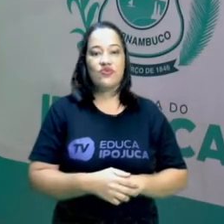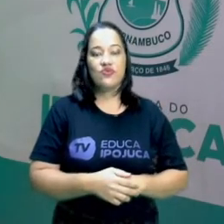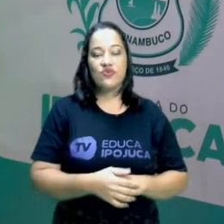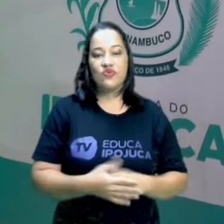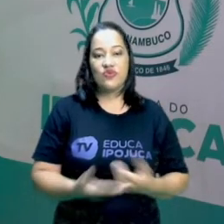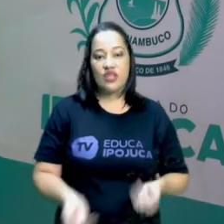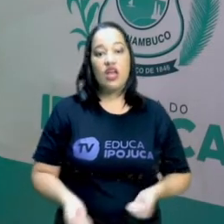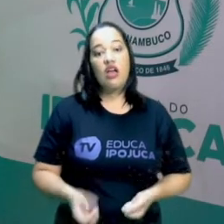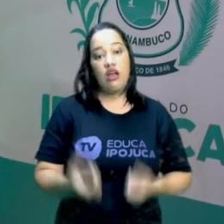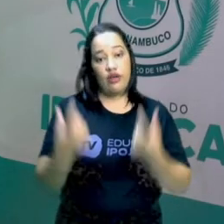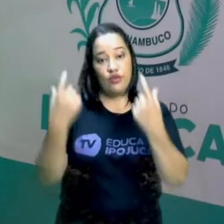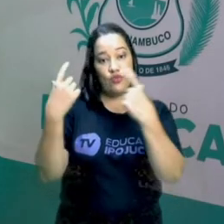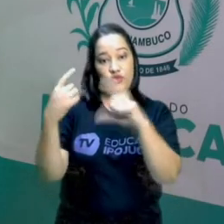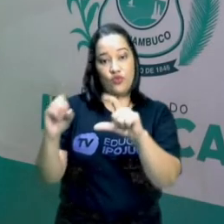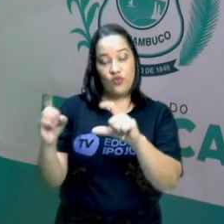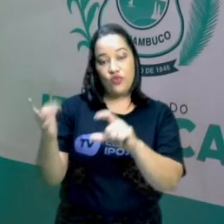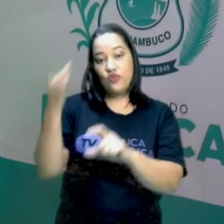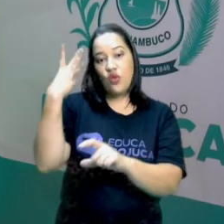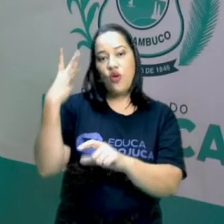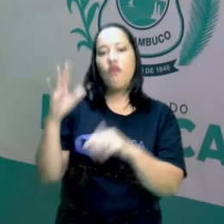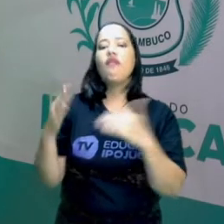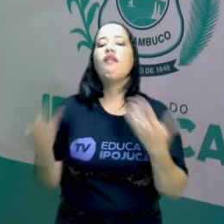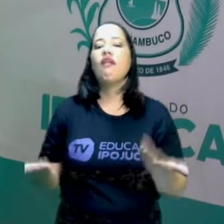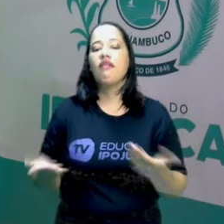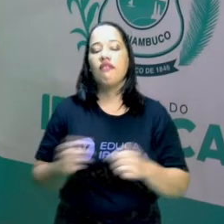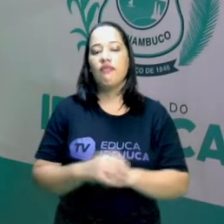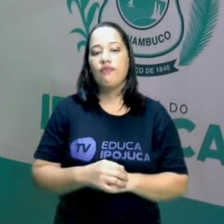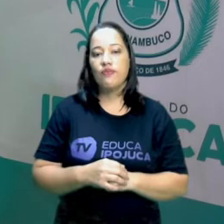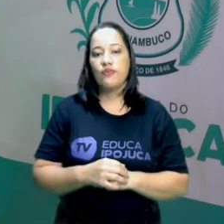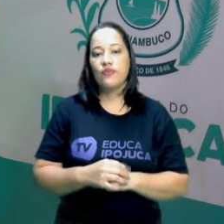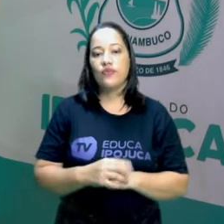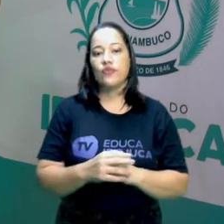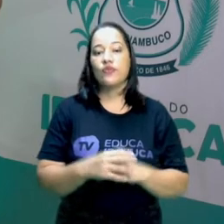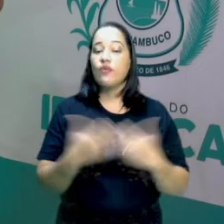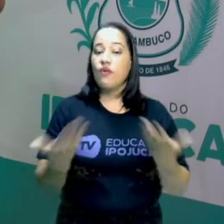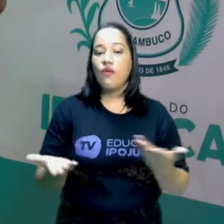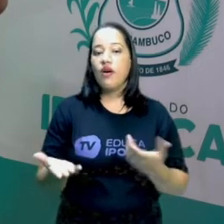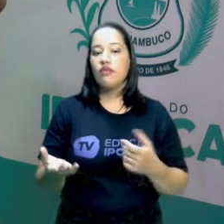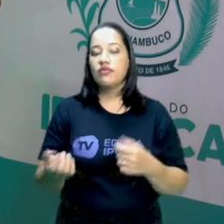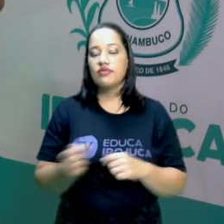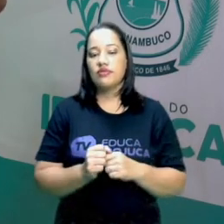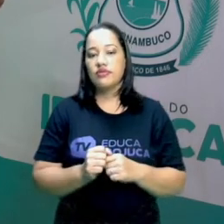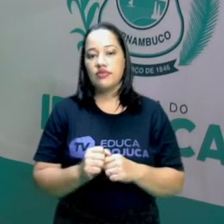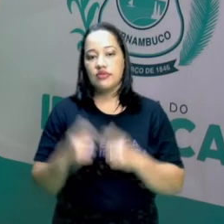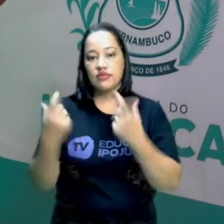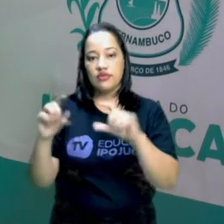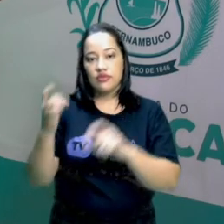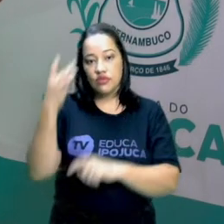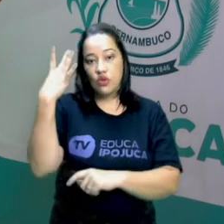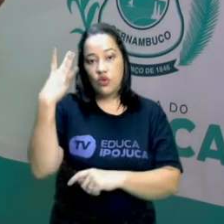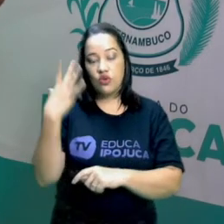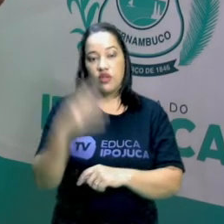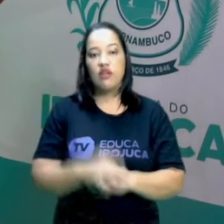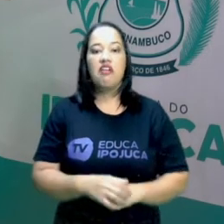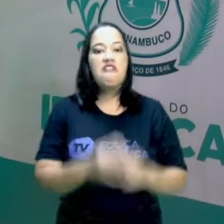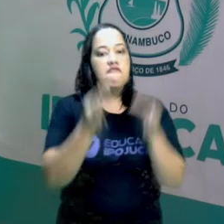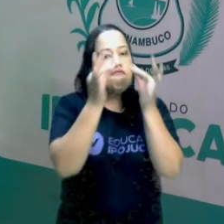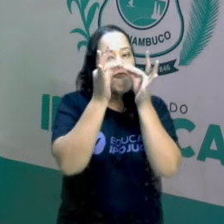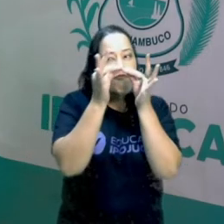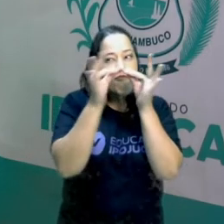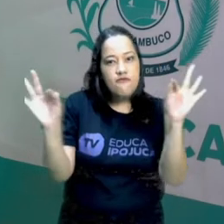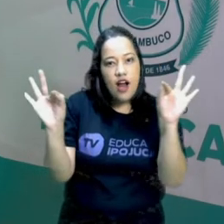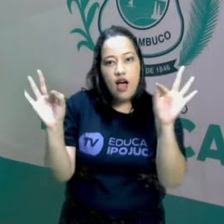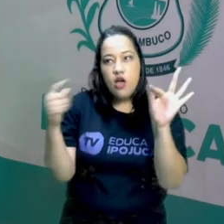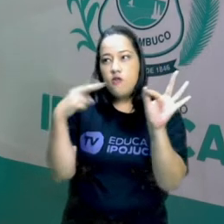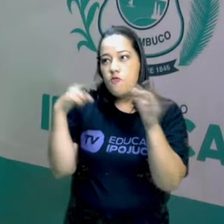Qual o slogan da campanha? Qual seria o slogan da campanha? Olha a frase de efeito que